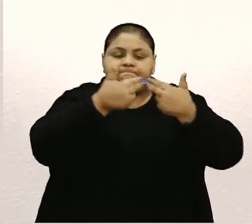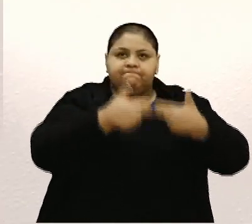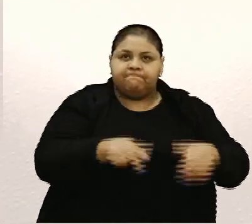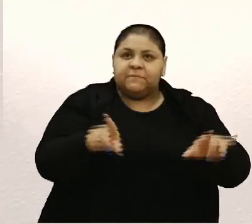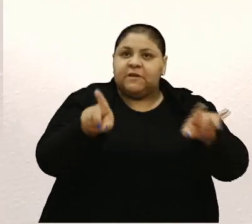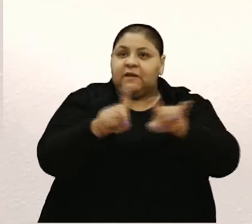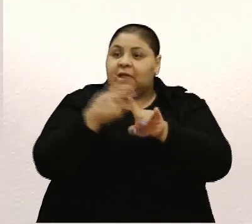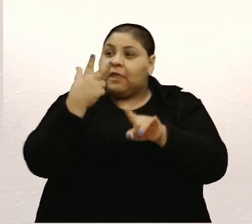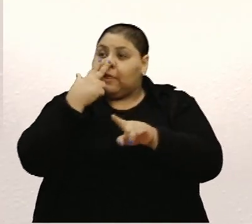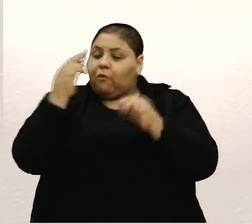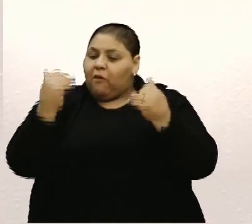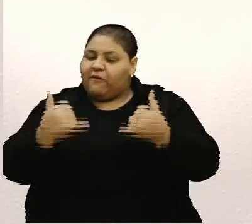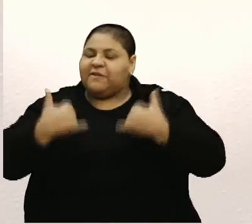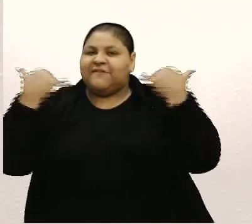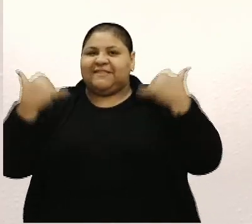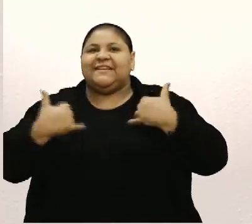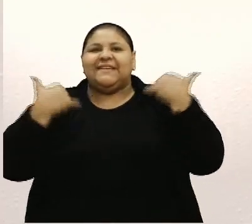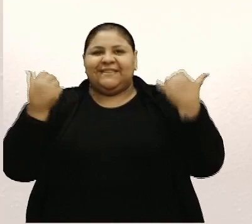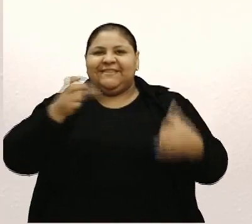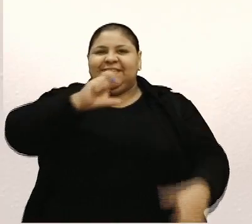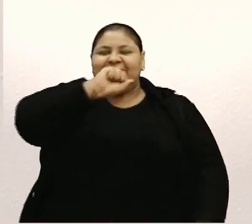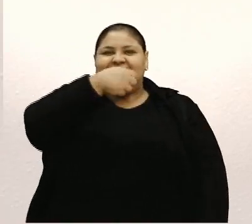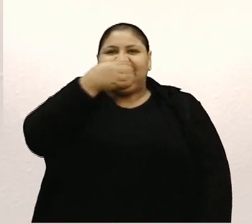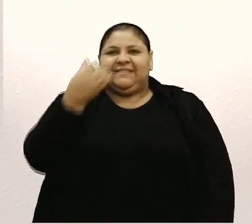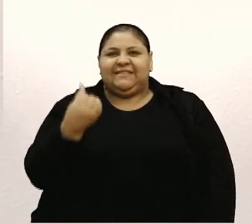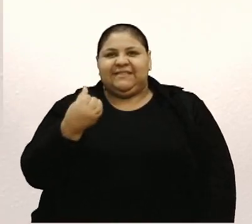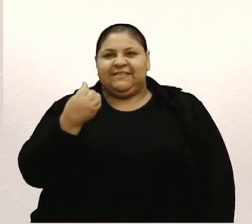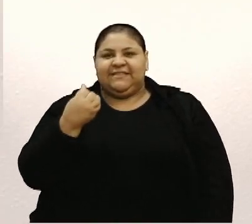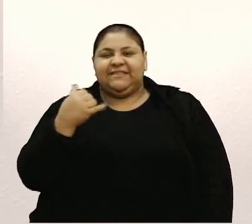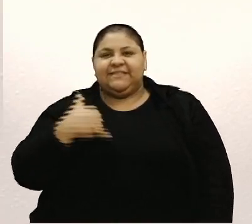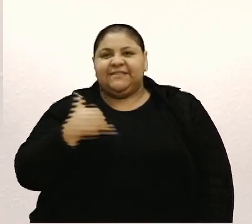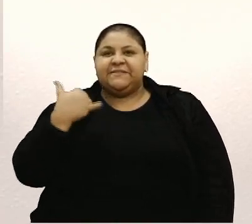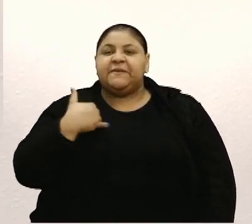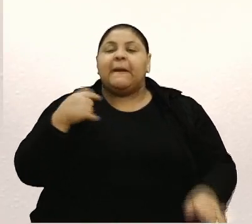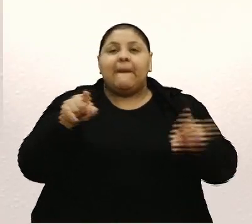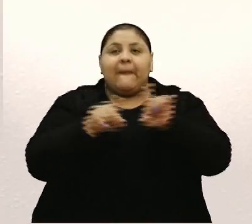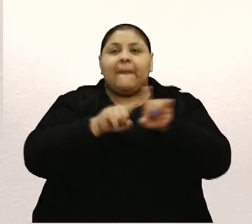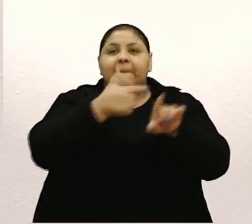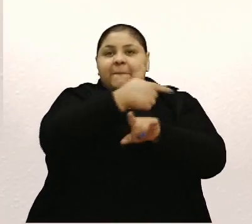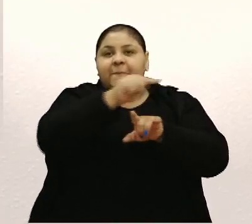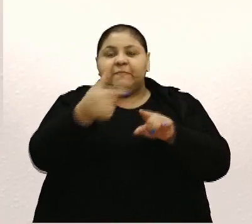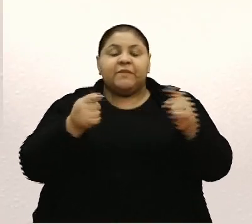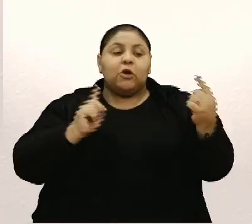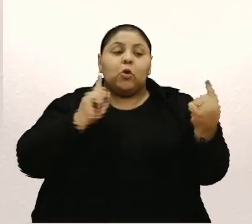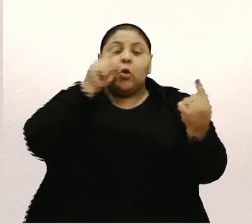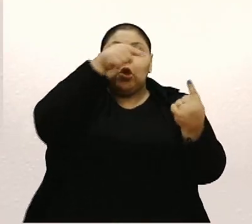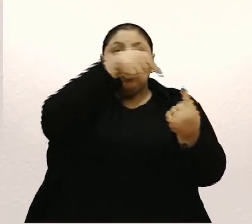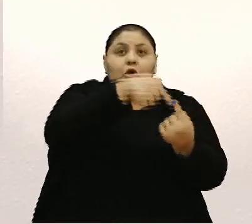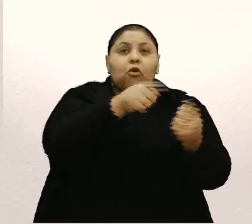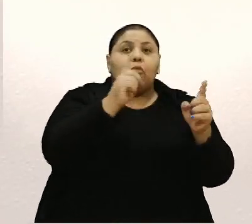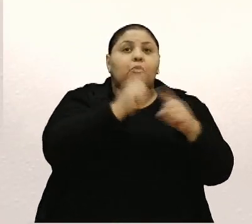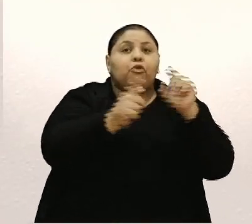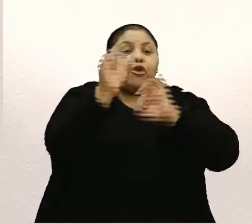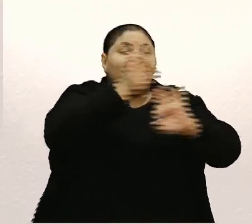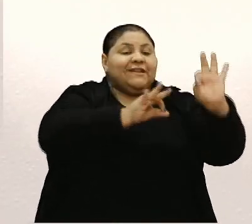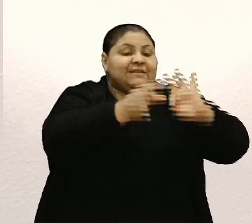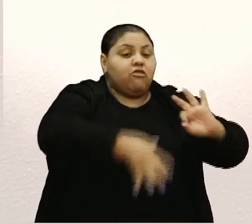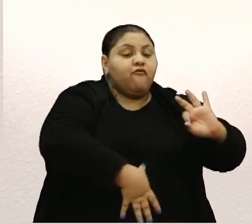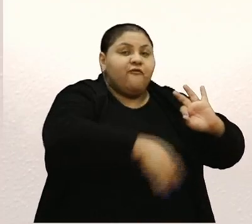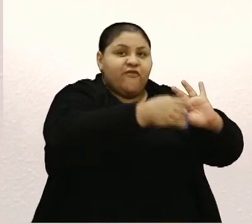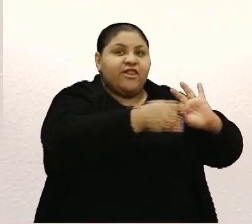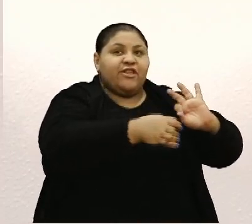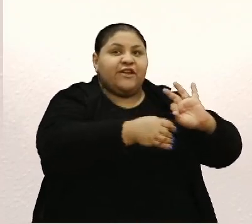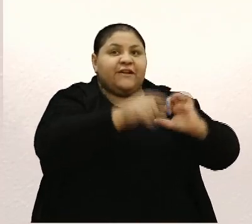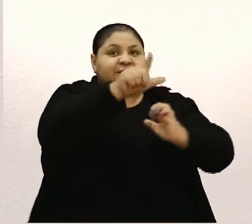o aniversário da dona Marlene, de 86 anos. O evento ainda tem outro caráter afetivo, porque foi organizado pelo filho dela, o